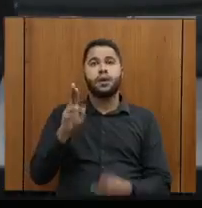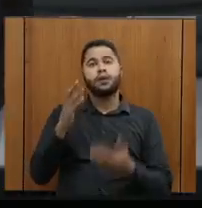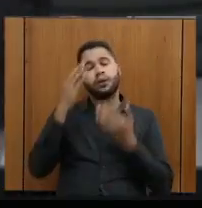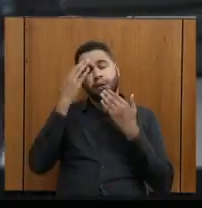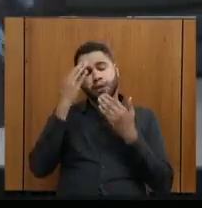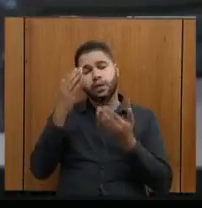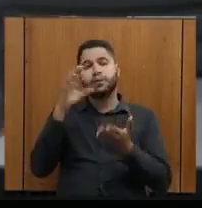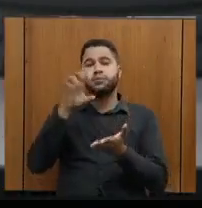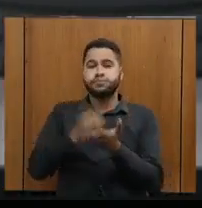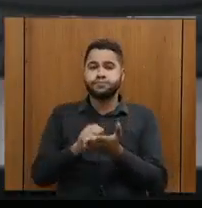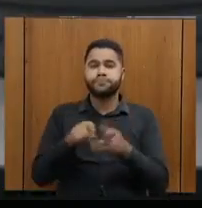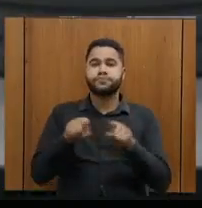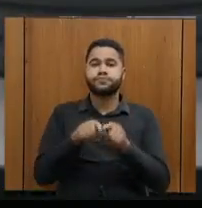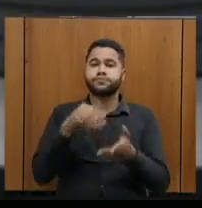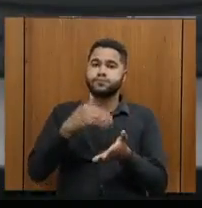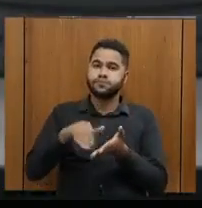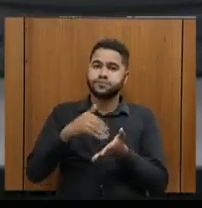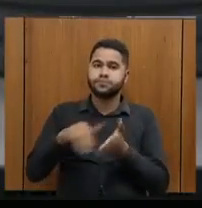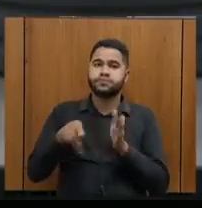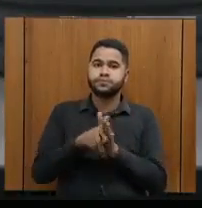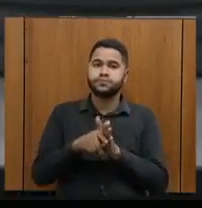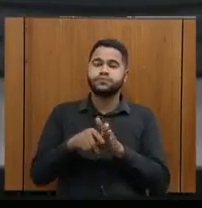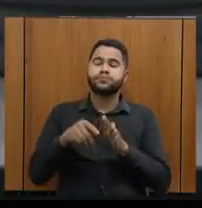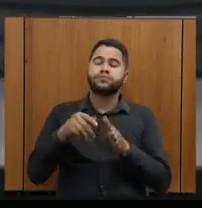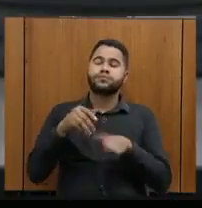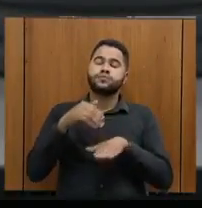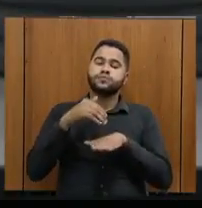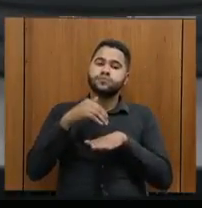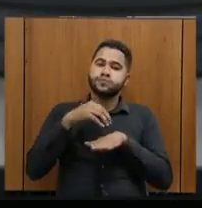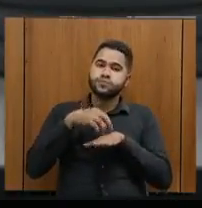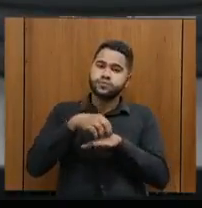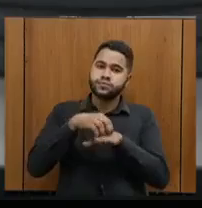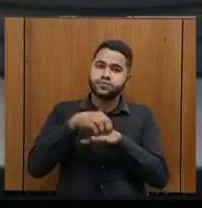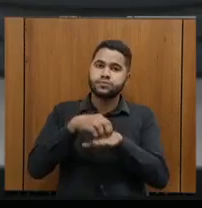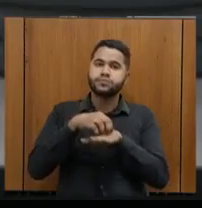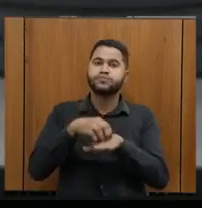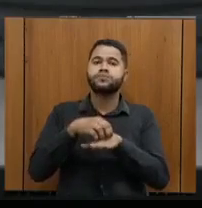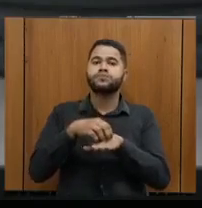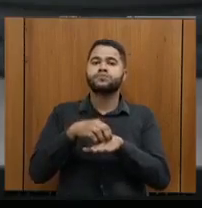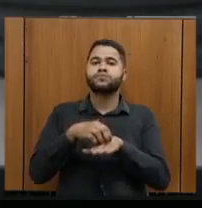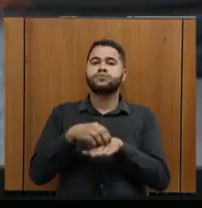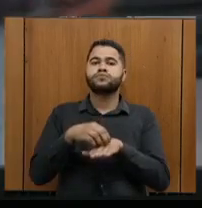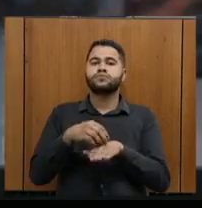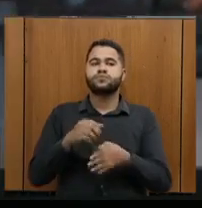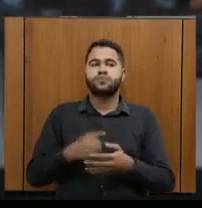presença do secretário de Estado, Cultura e Turismo, Leônus Oliveira.